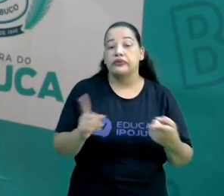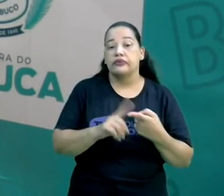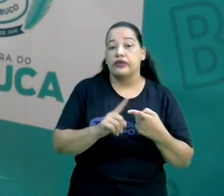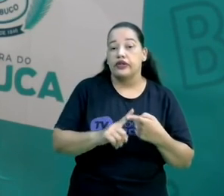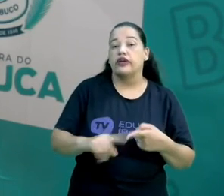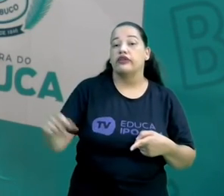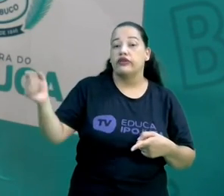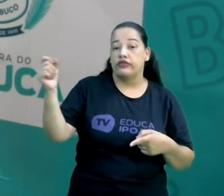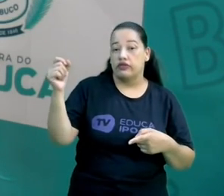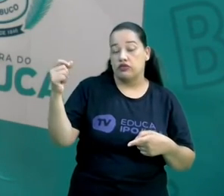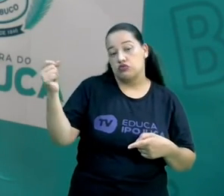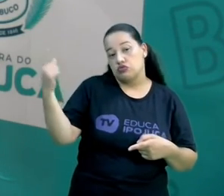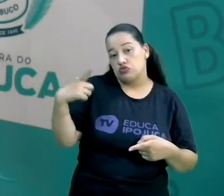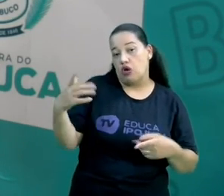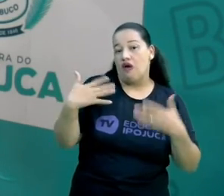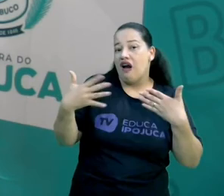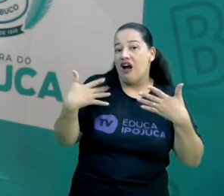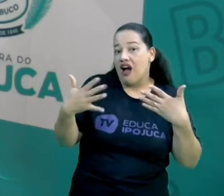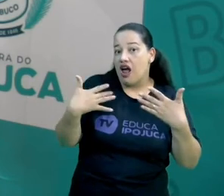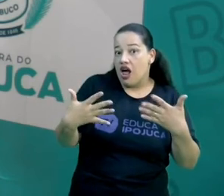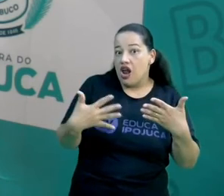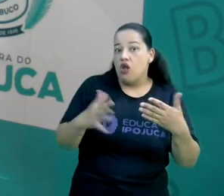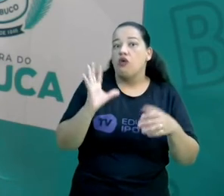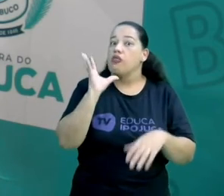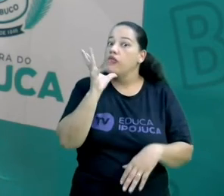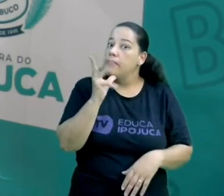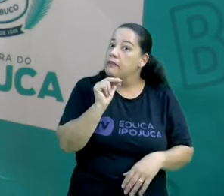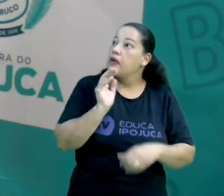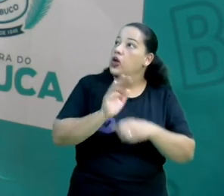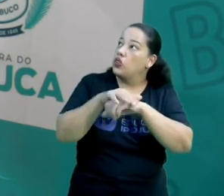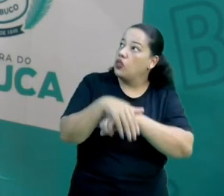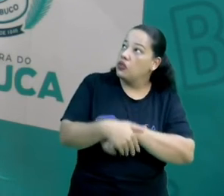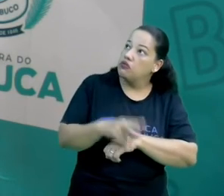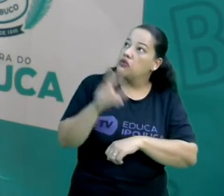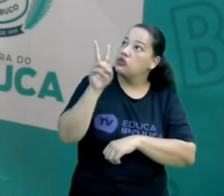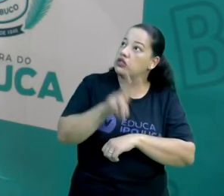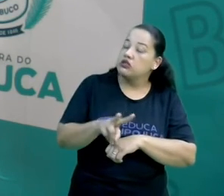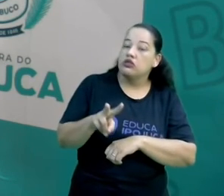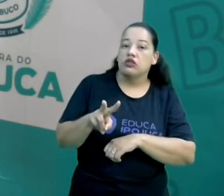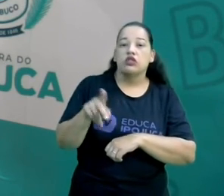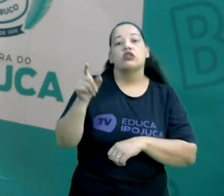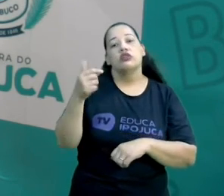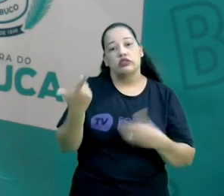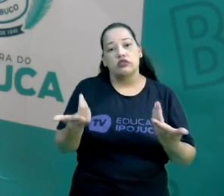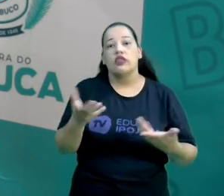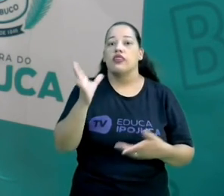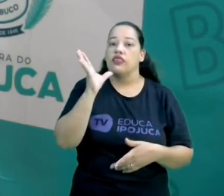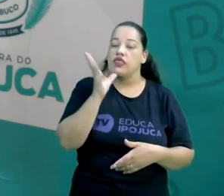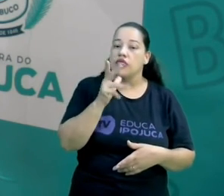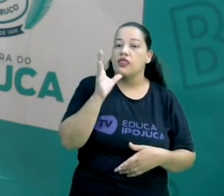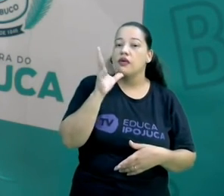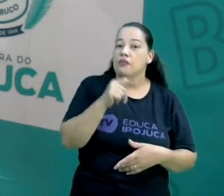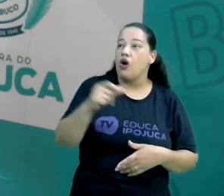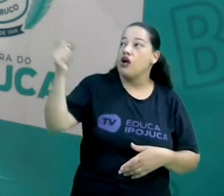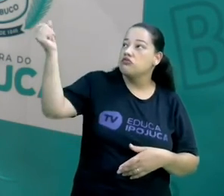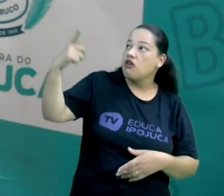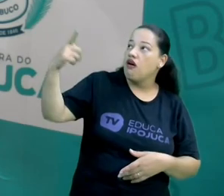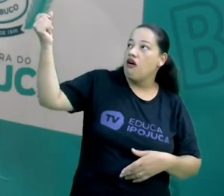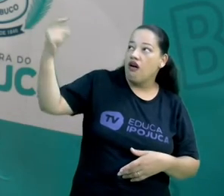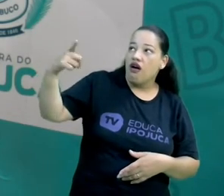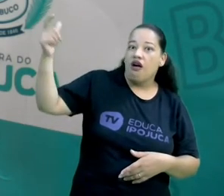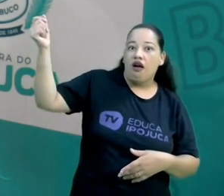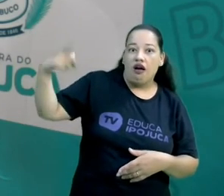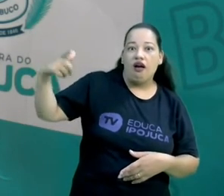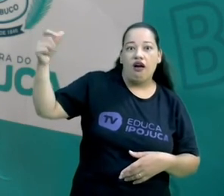período sem ter a noite. Tanto que, eu acho que vocês já ouviram falar sobre o sol da meia-noite. Ou seja, é meia-noite e o sol está